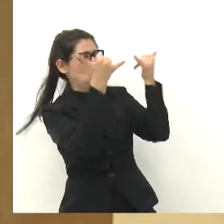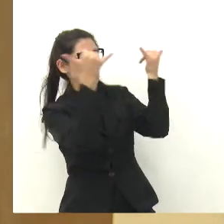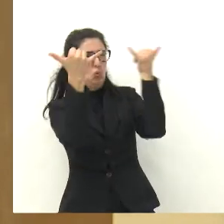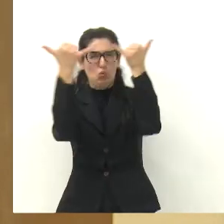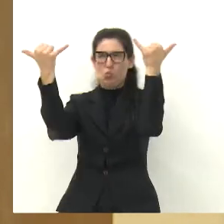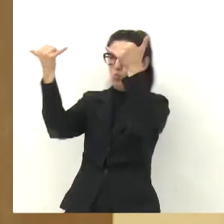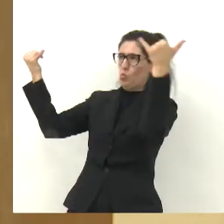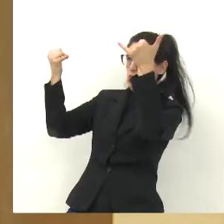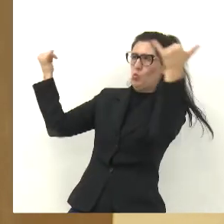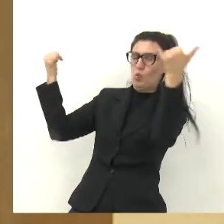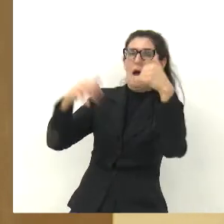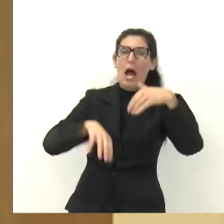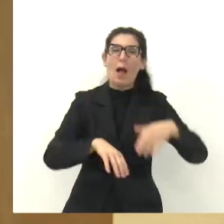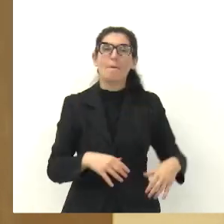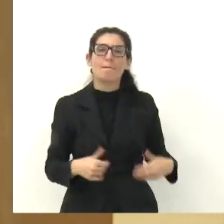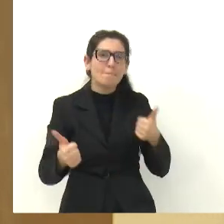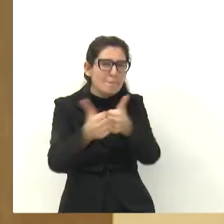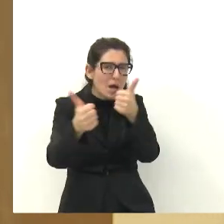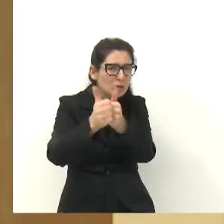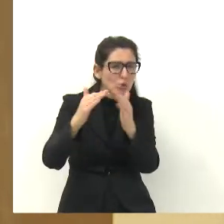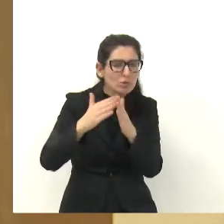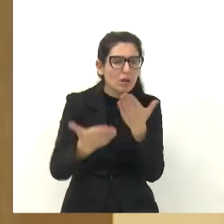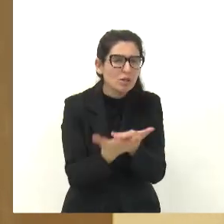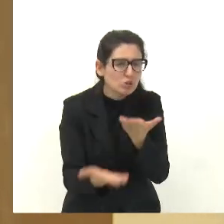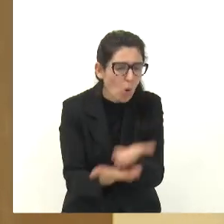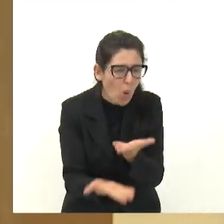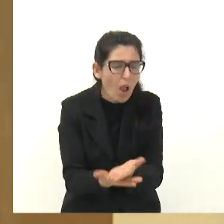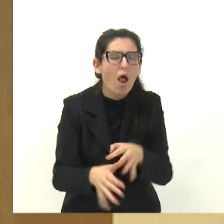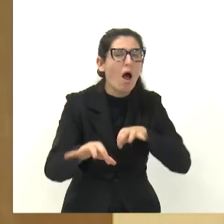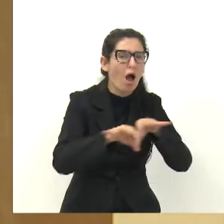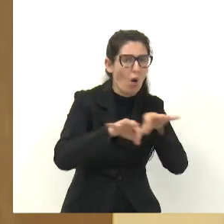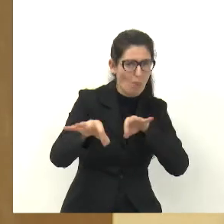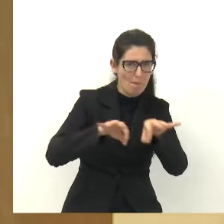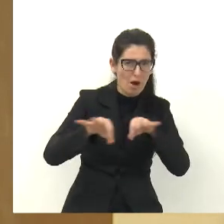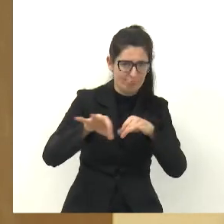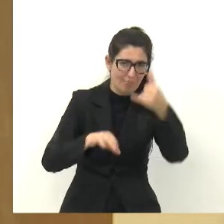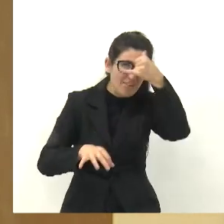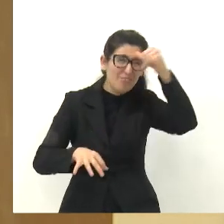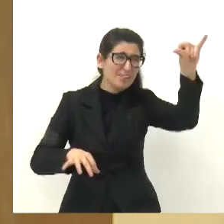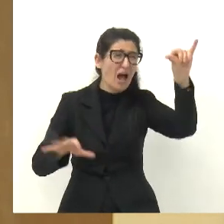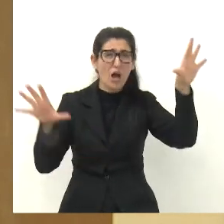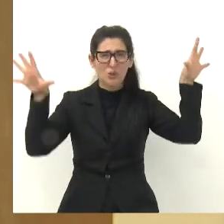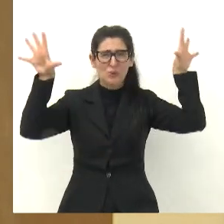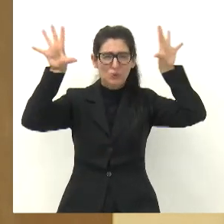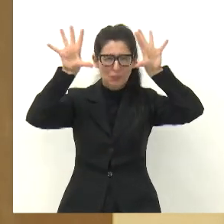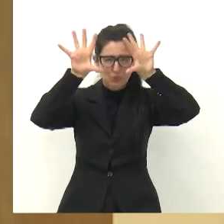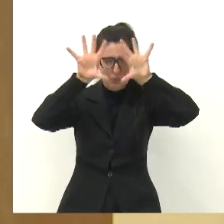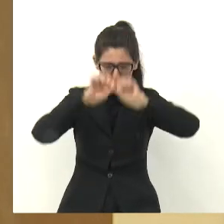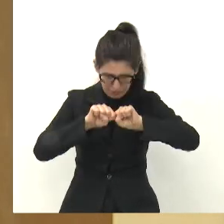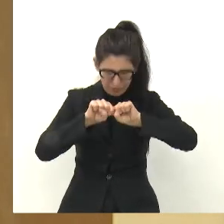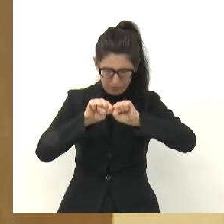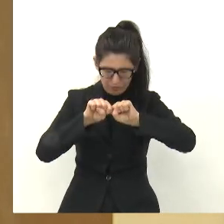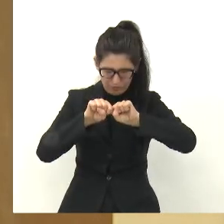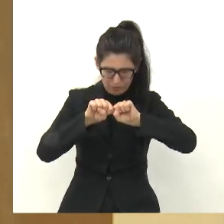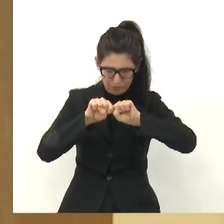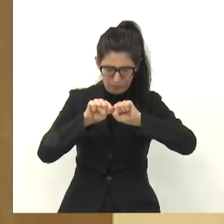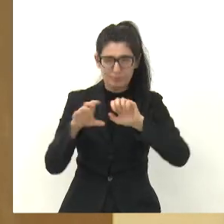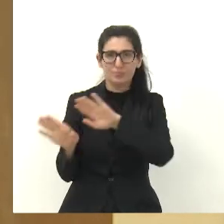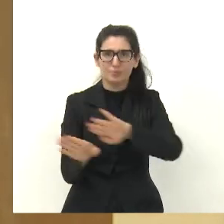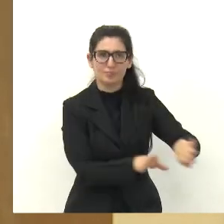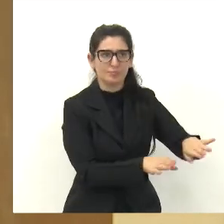estrada da escola, que vai ser feito um ótimo trabalho para vocês aí. E para continuar ainda da EDP Bandeirantes,